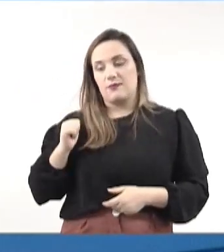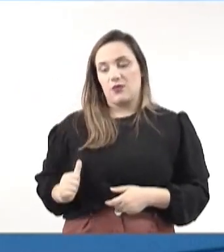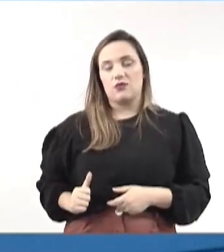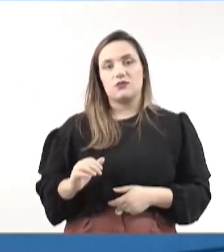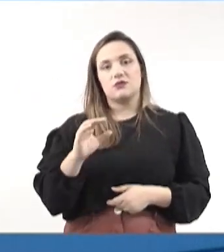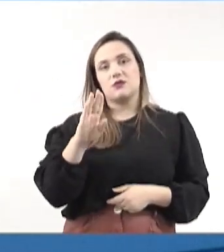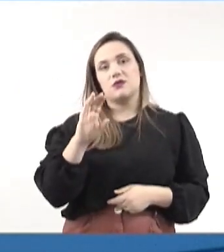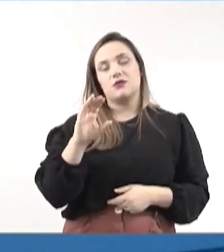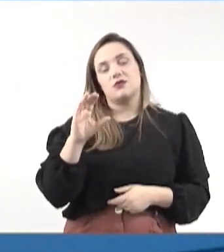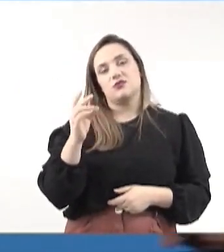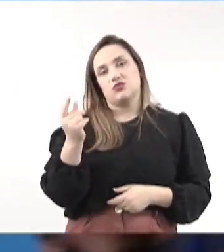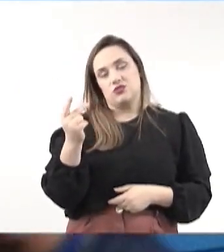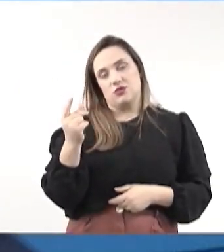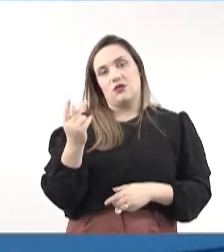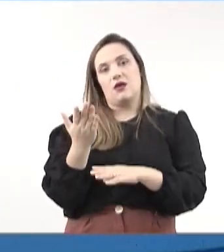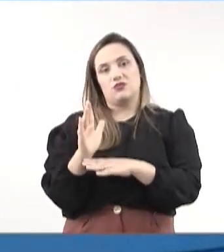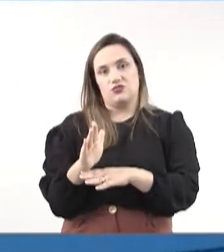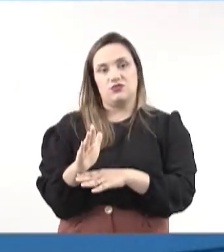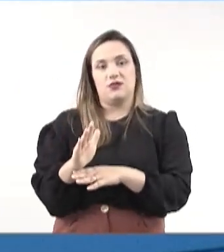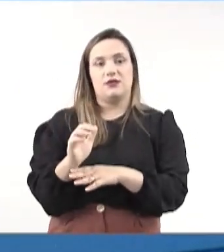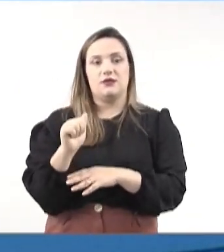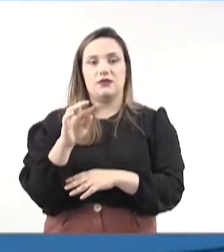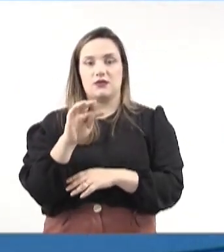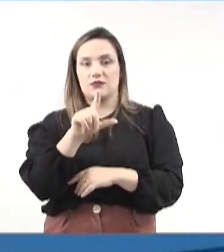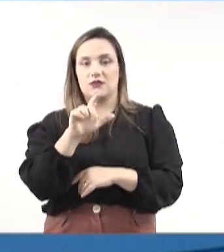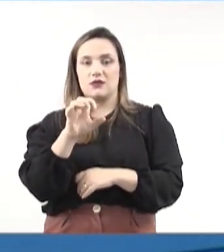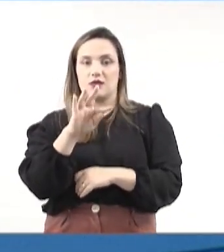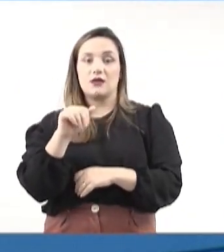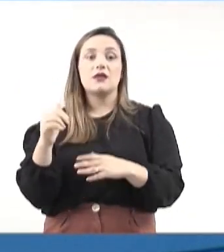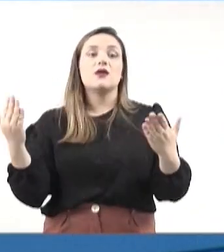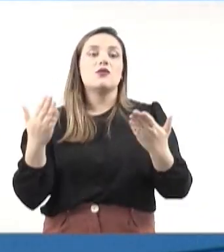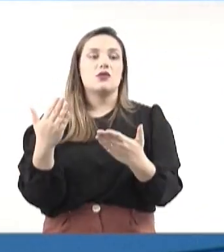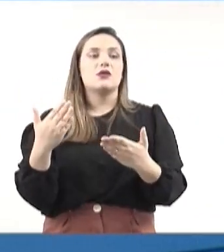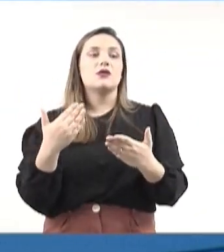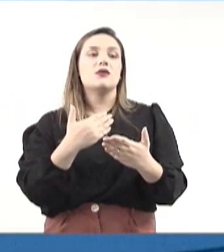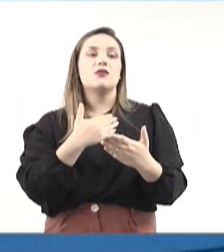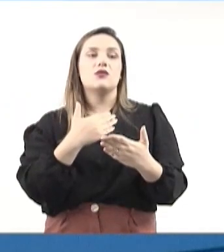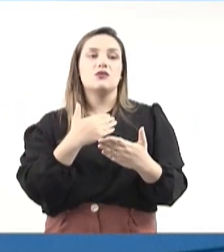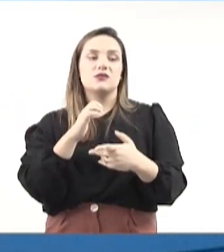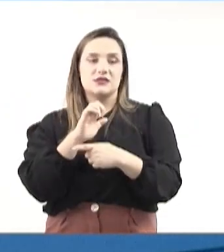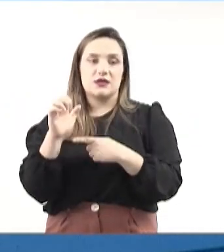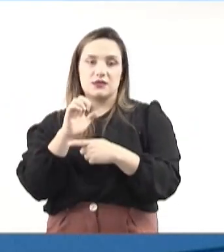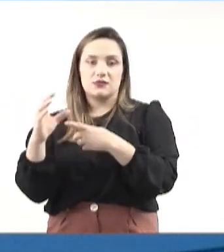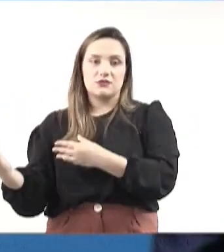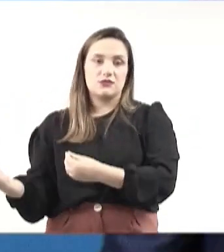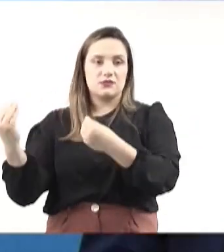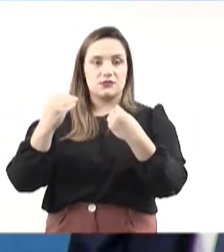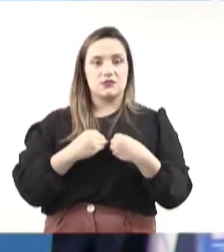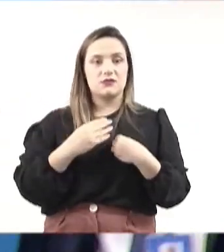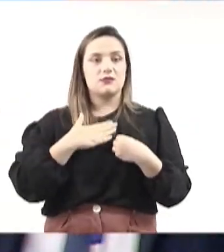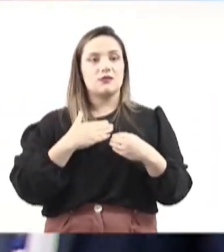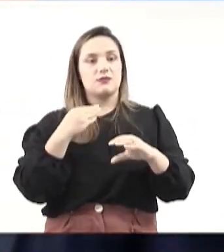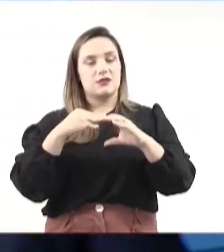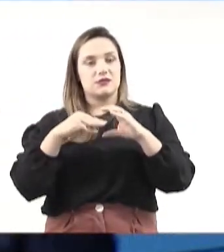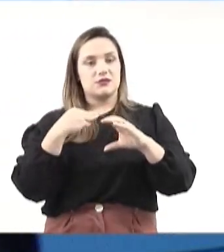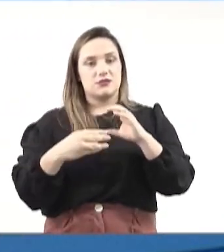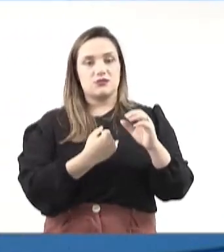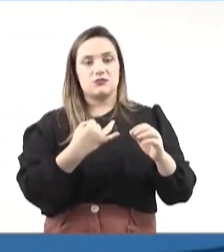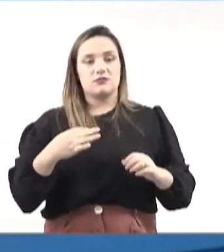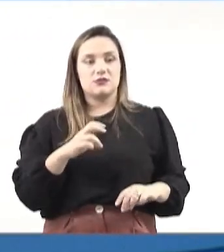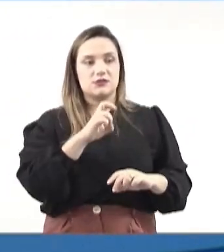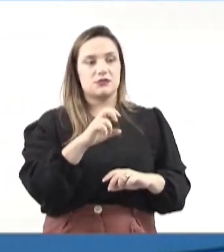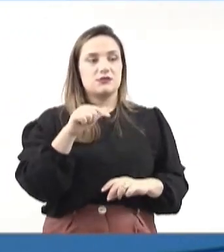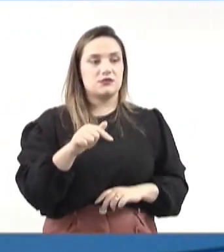atleta. E o governo do Estado agora encaminhou o projeto de lei através da mensagem número